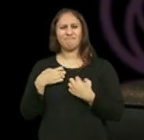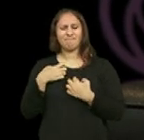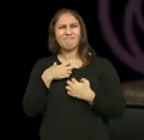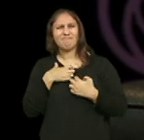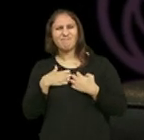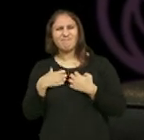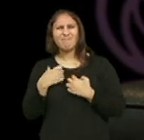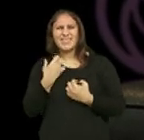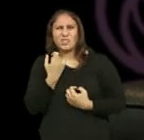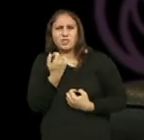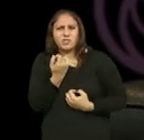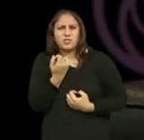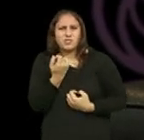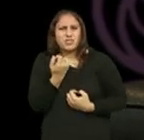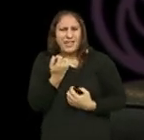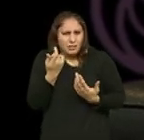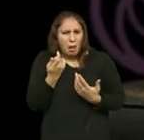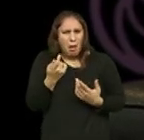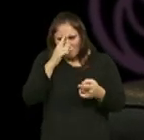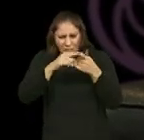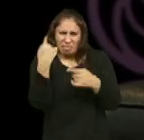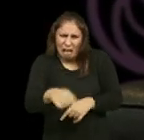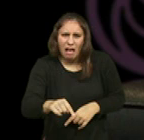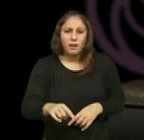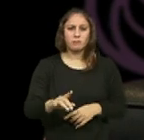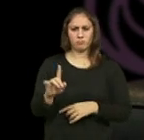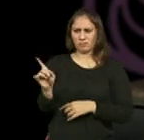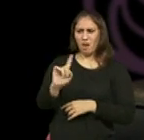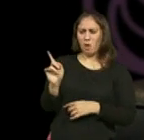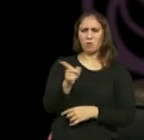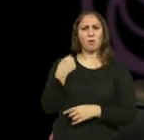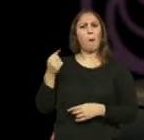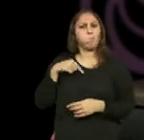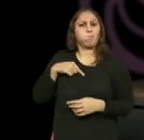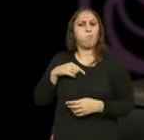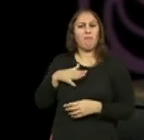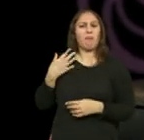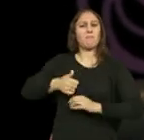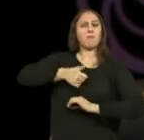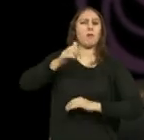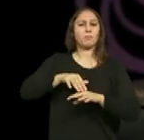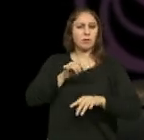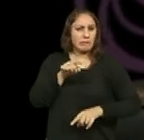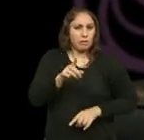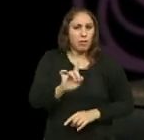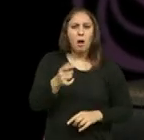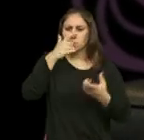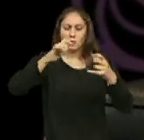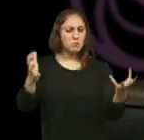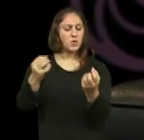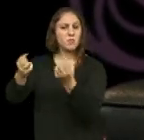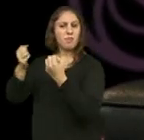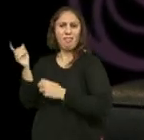audiência, não, então serve, não nos tornamos melhores por causa disso, não salva ninguém,